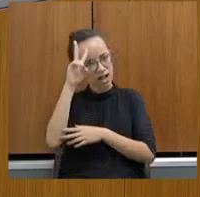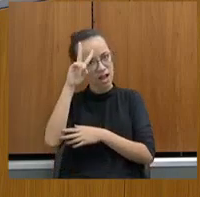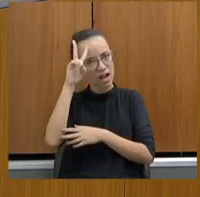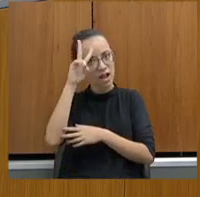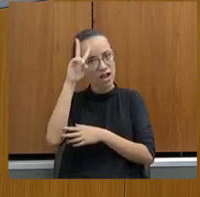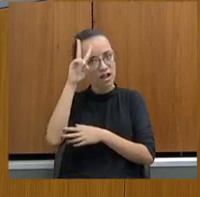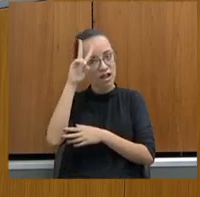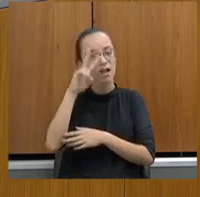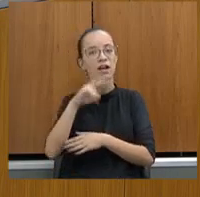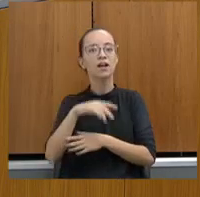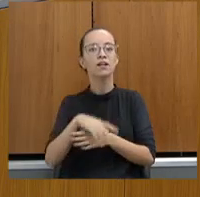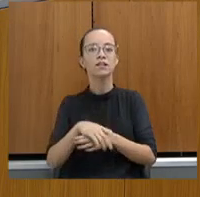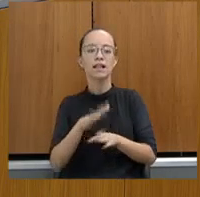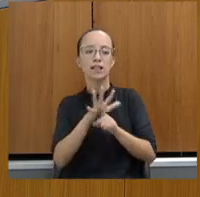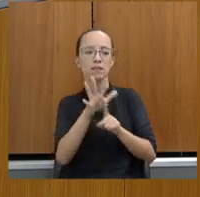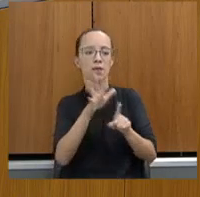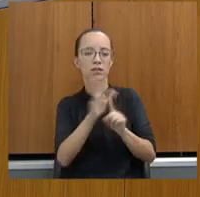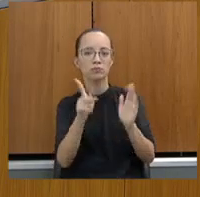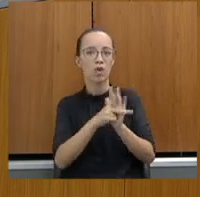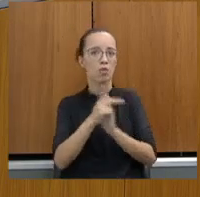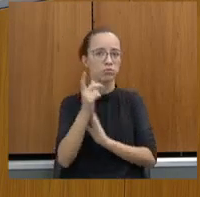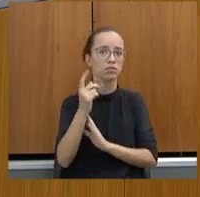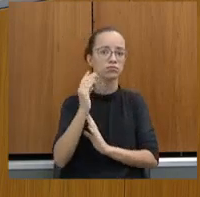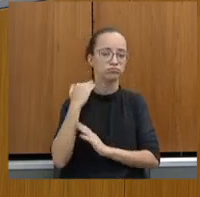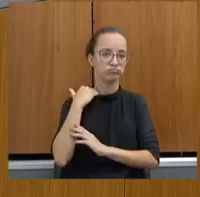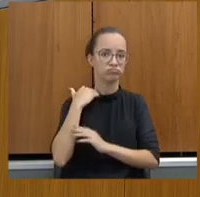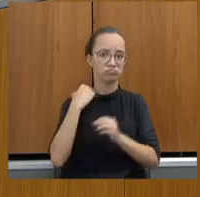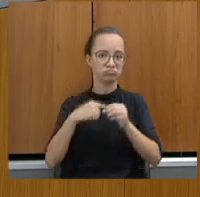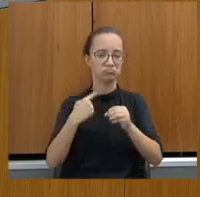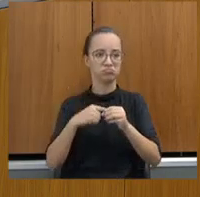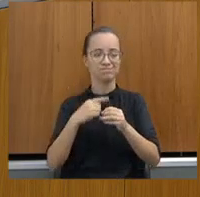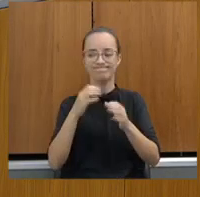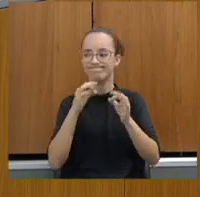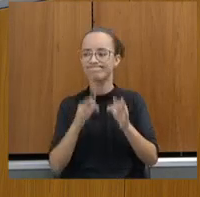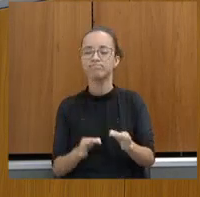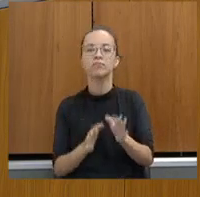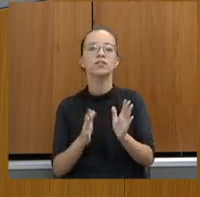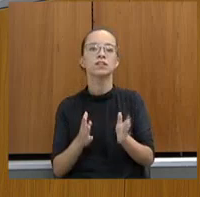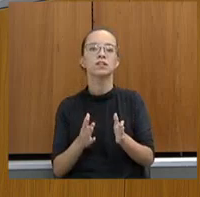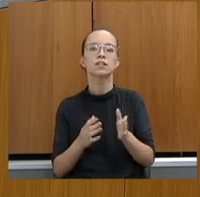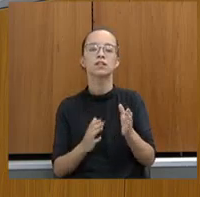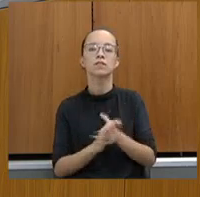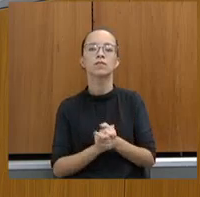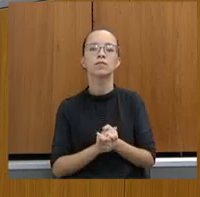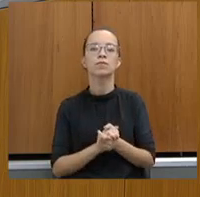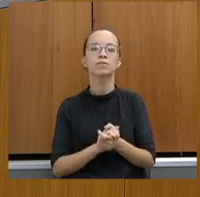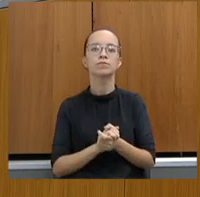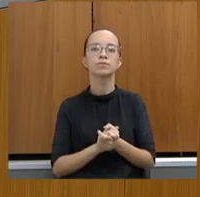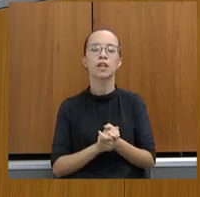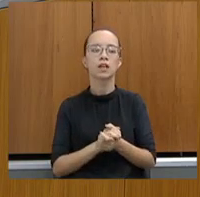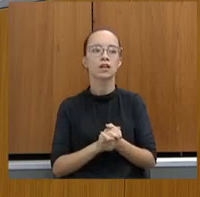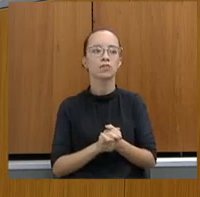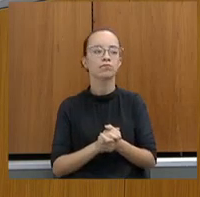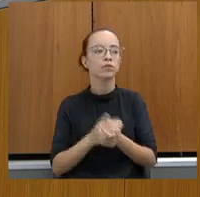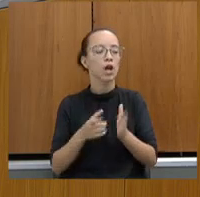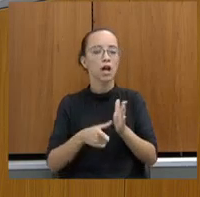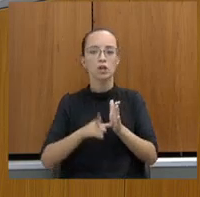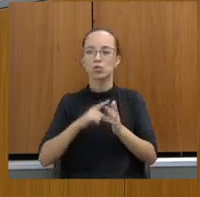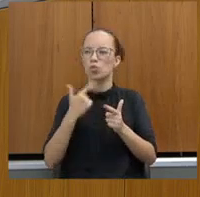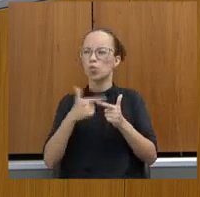sim. Sobre essa demanda lá de Juiz de Fora. Exatamente porque criava um transtorno enorme e para